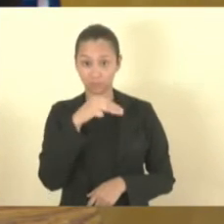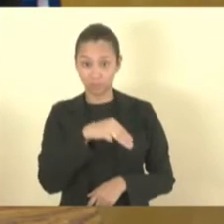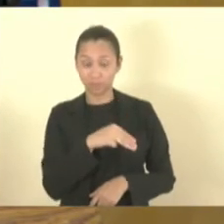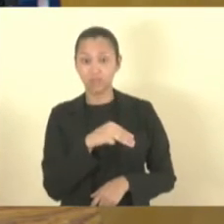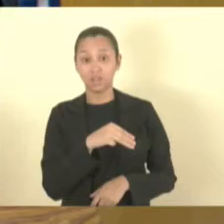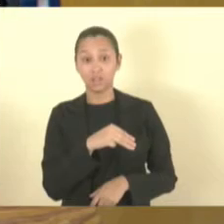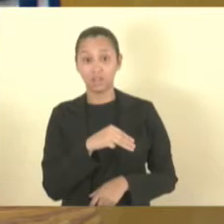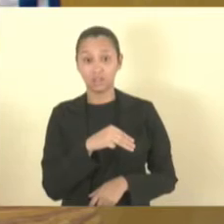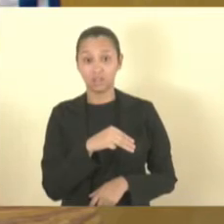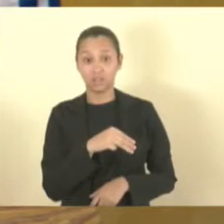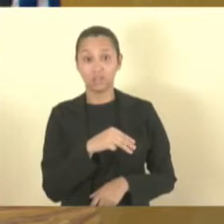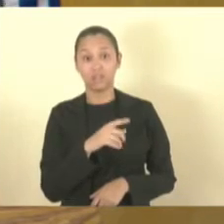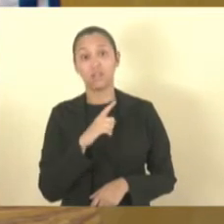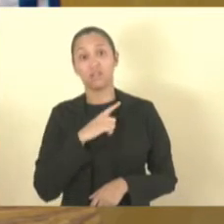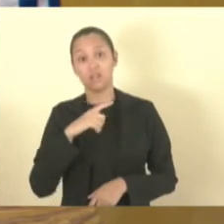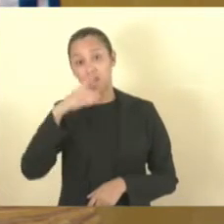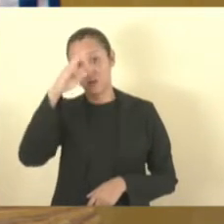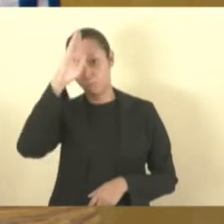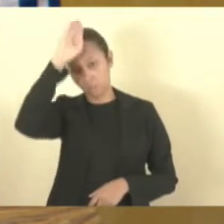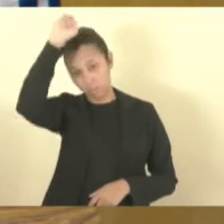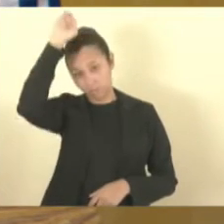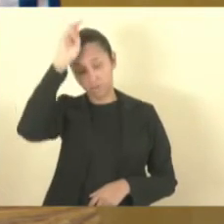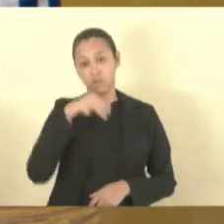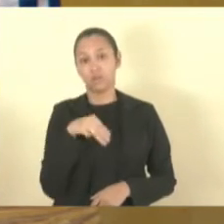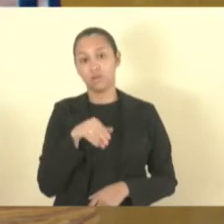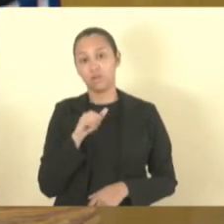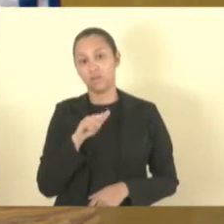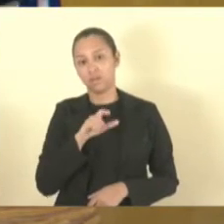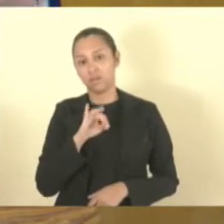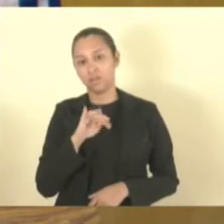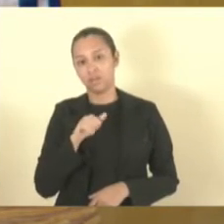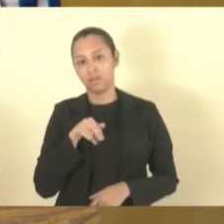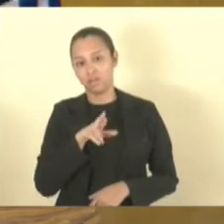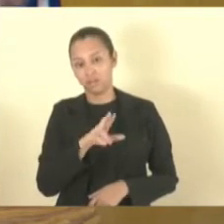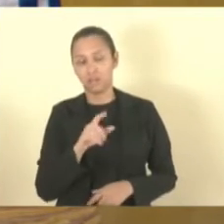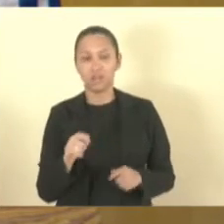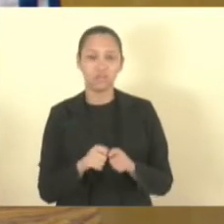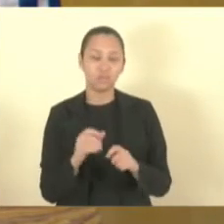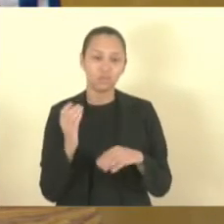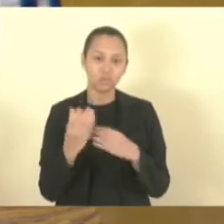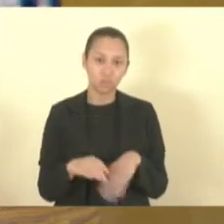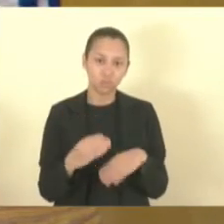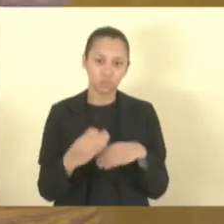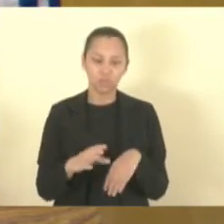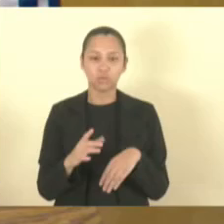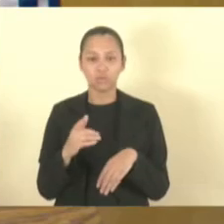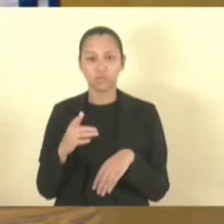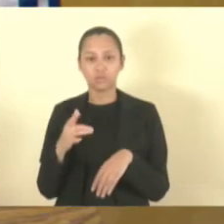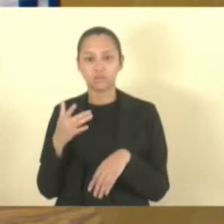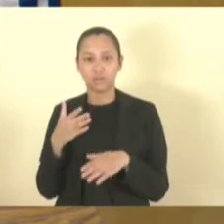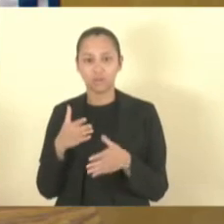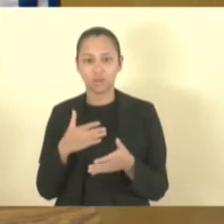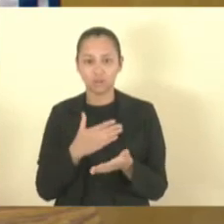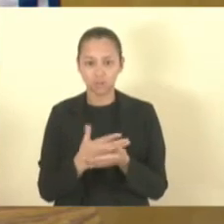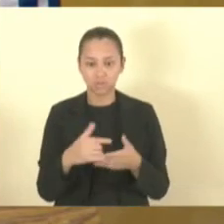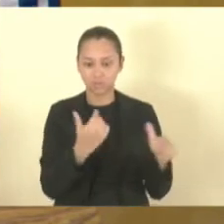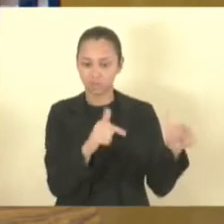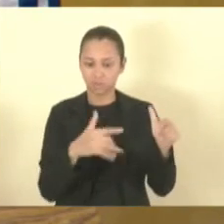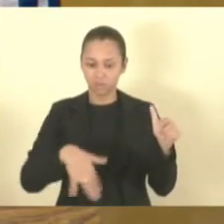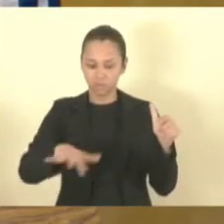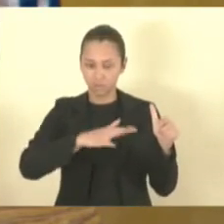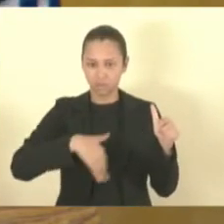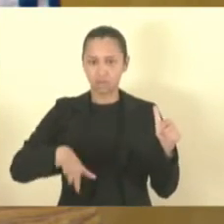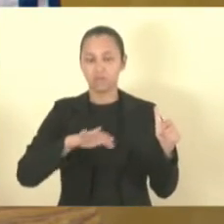policiais, os bombeiros militares, que fazem um concurso para ingresso na Polícia Civil. E, ao